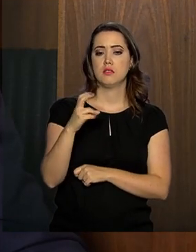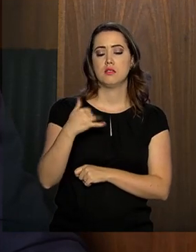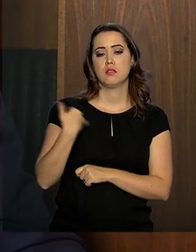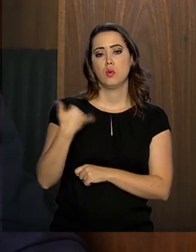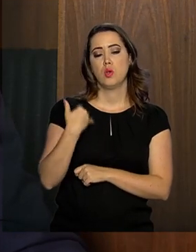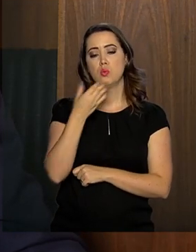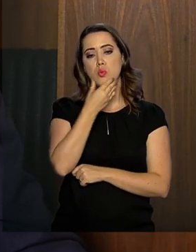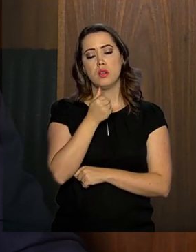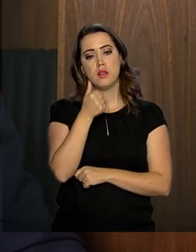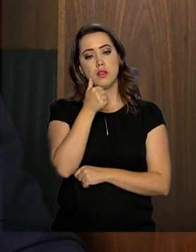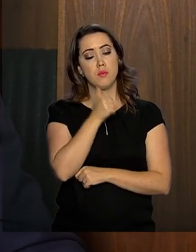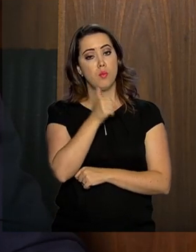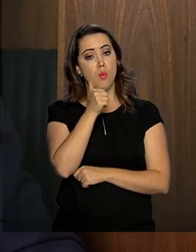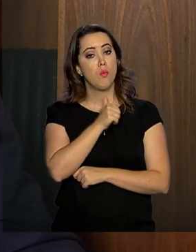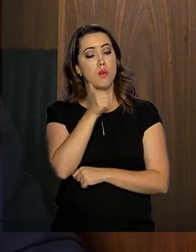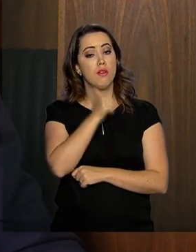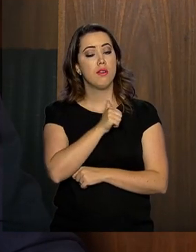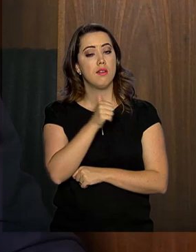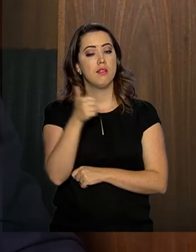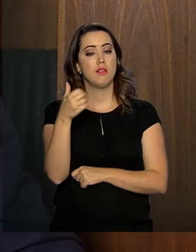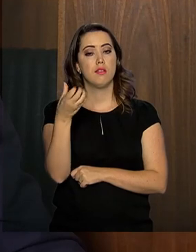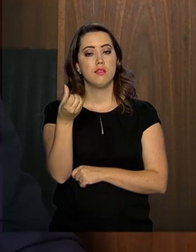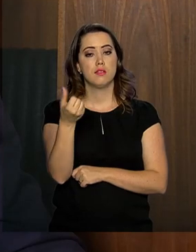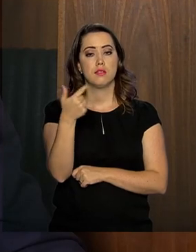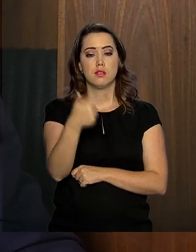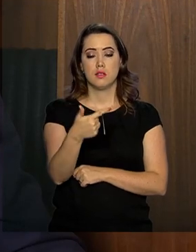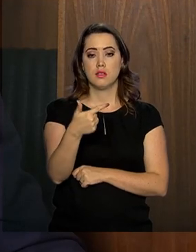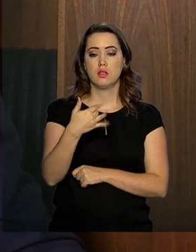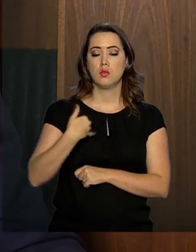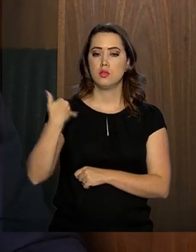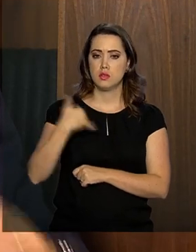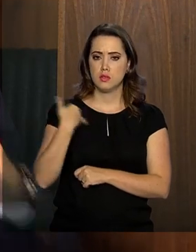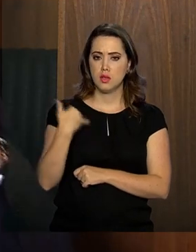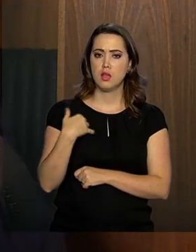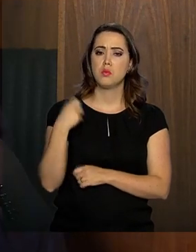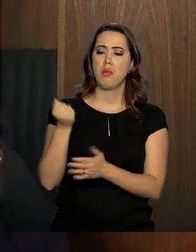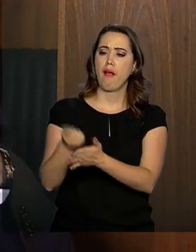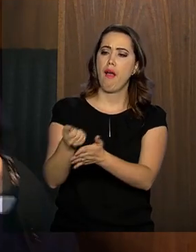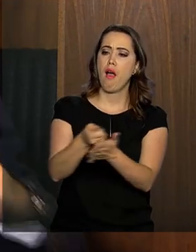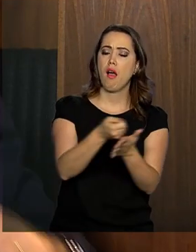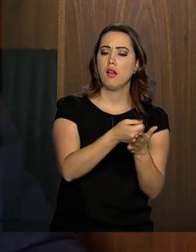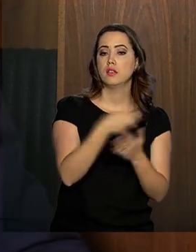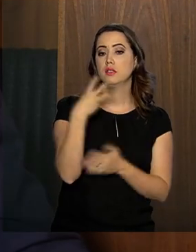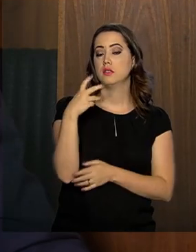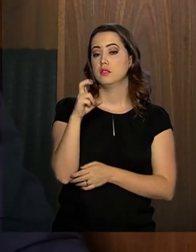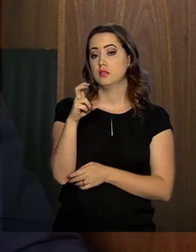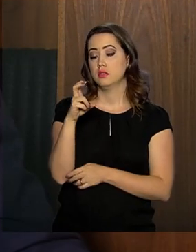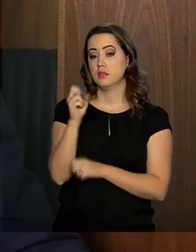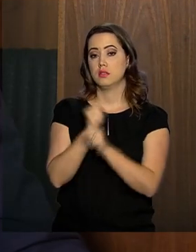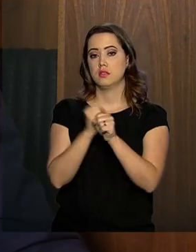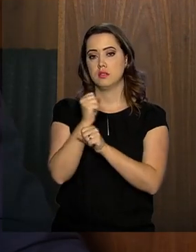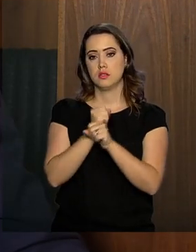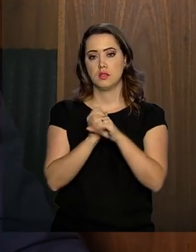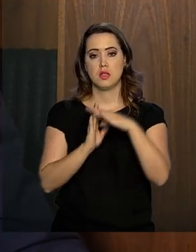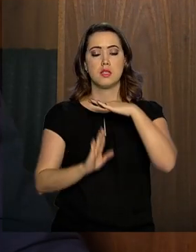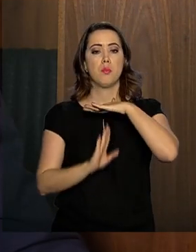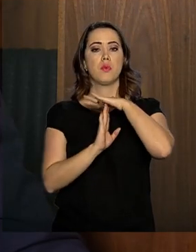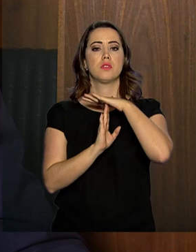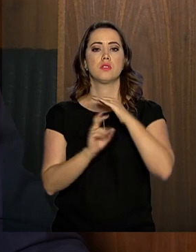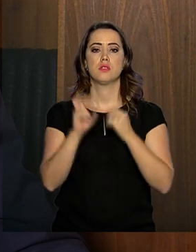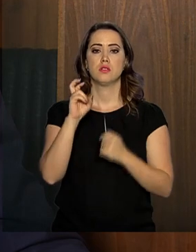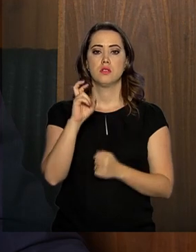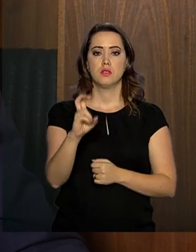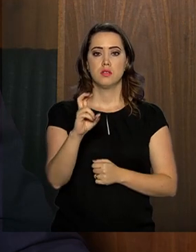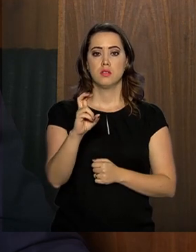62 anos no caso da mulher, contribuir durante 35 anos e se aposentar dentro do teto da Previdência Social, que é de R 5